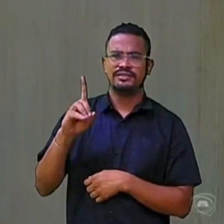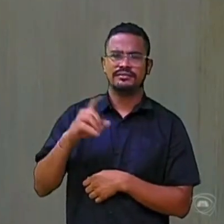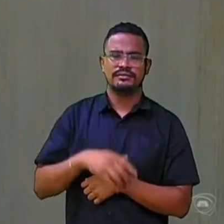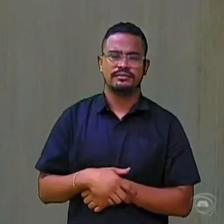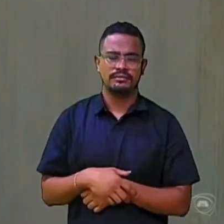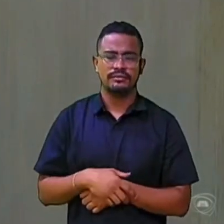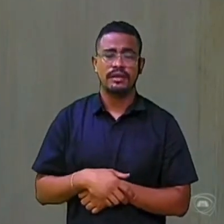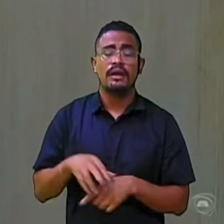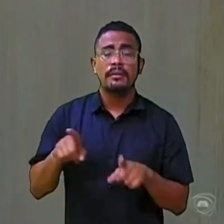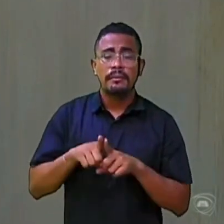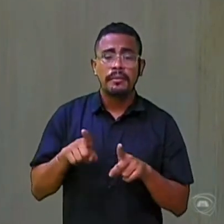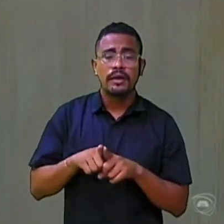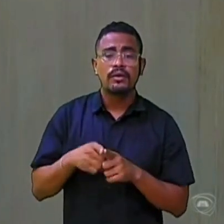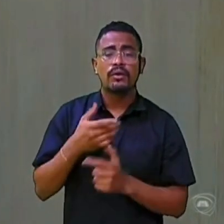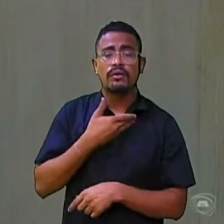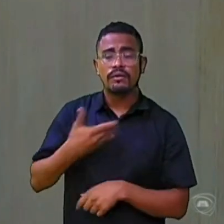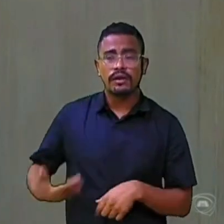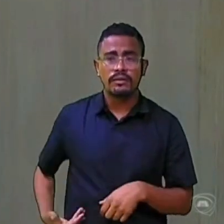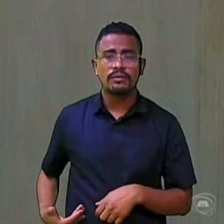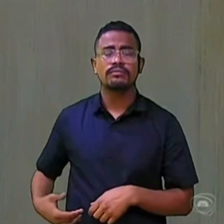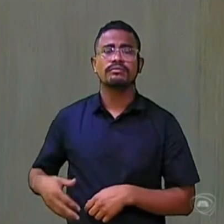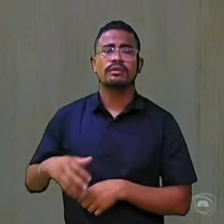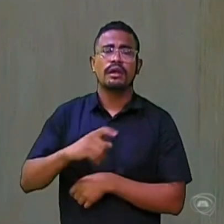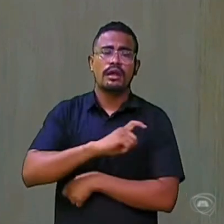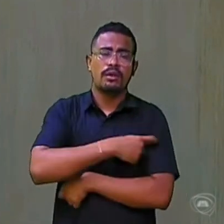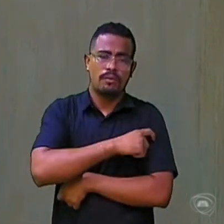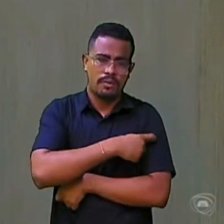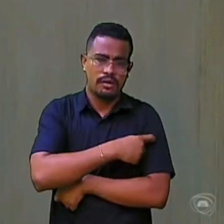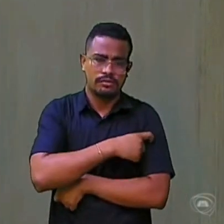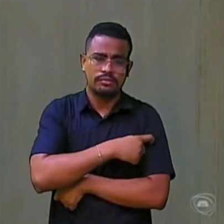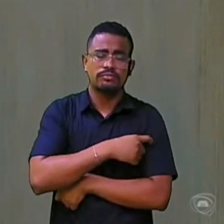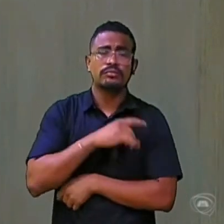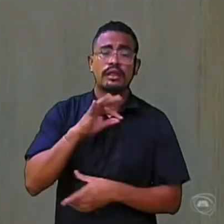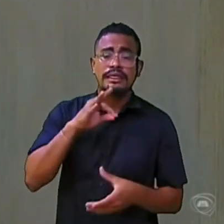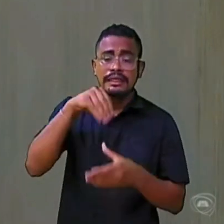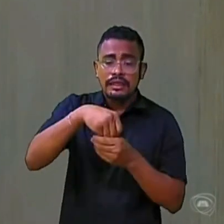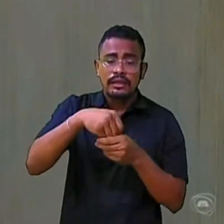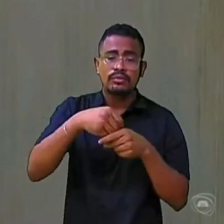frente, que foi forjado dentro do PT nas lutas sociais.